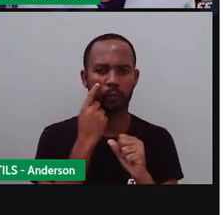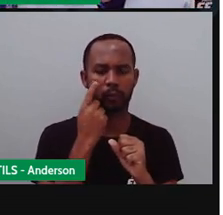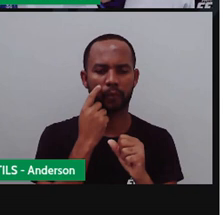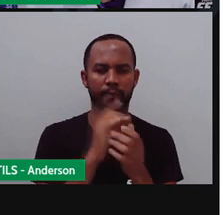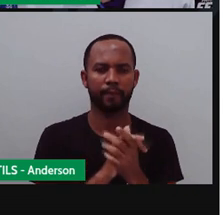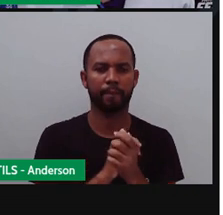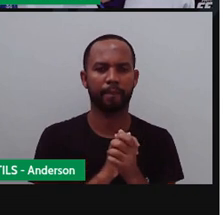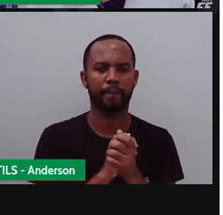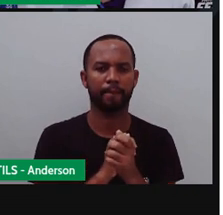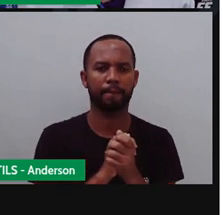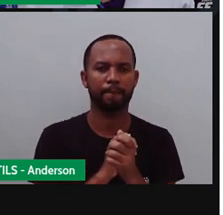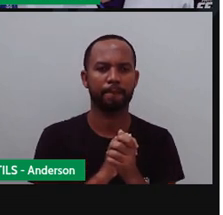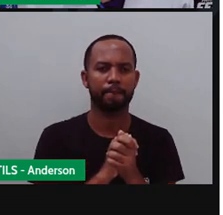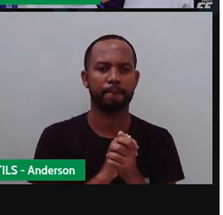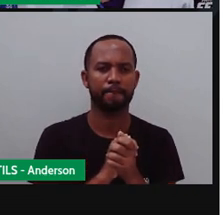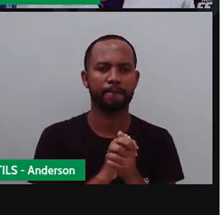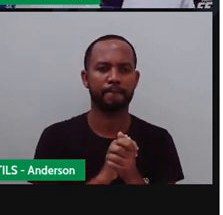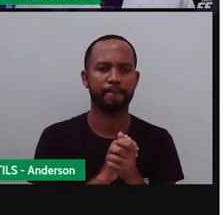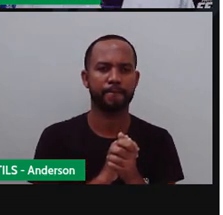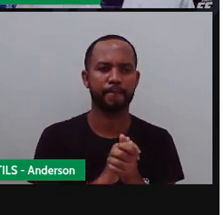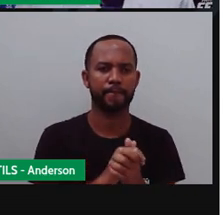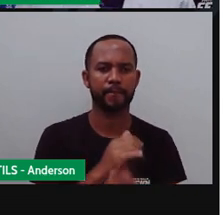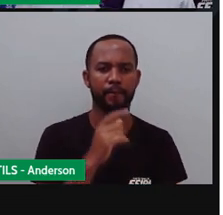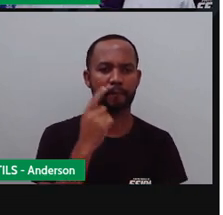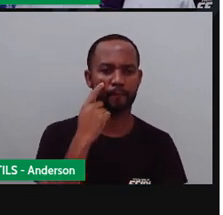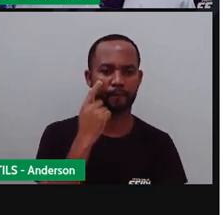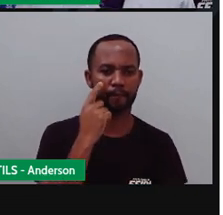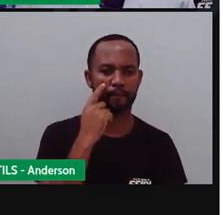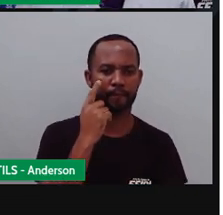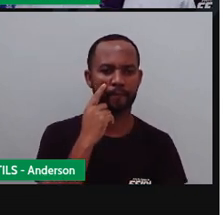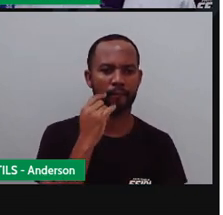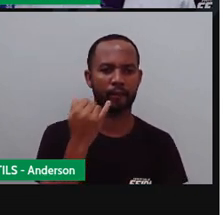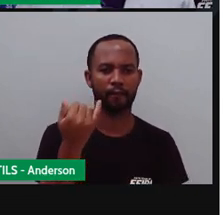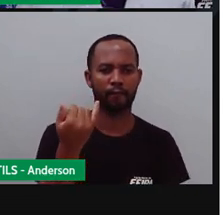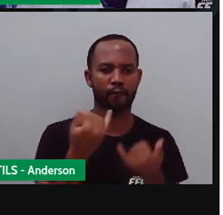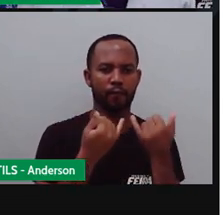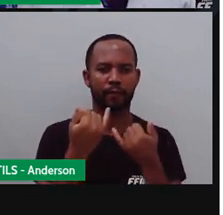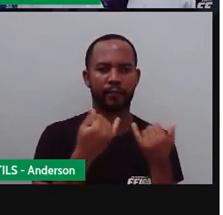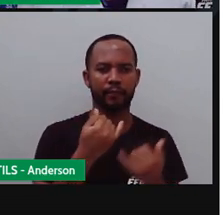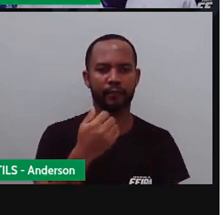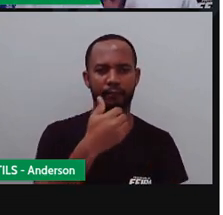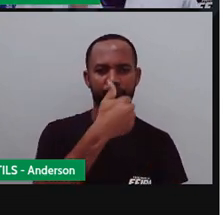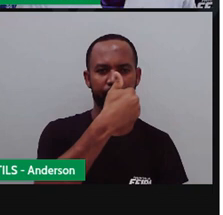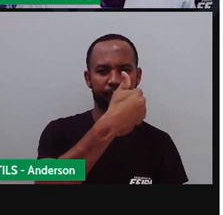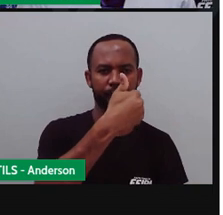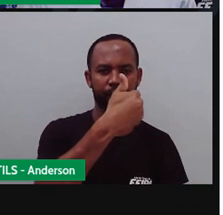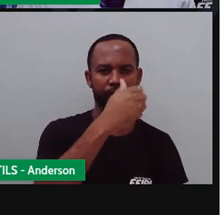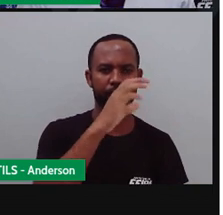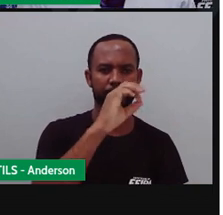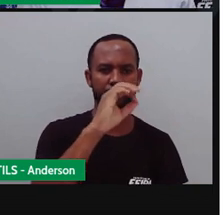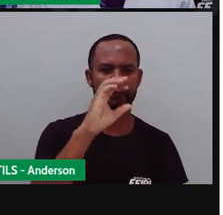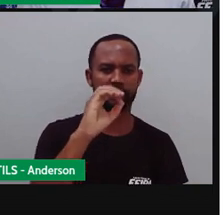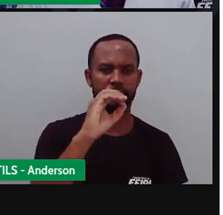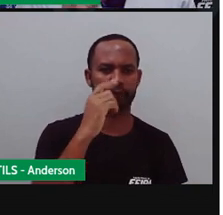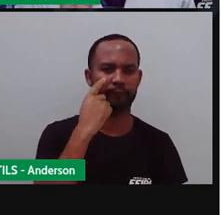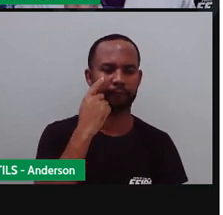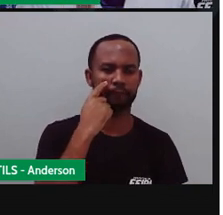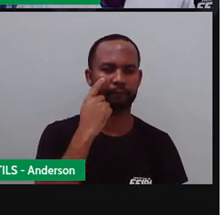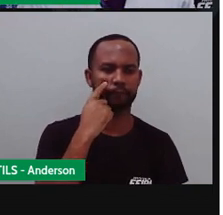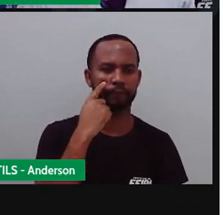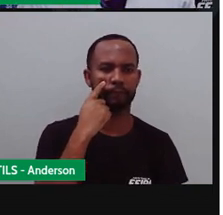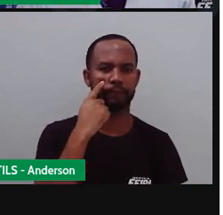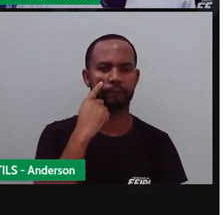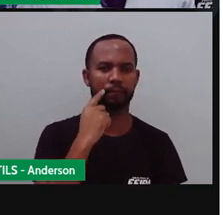mental por decomposição, a gente vai pegar o quê? Os dados que tem lá. Primeiro, a gente tem, né? Vamos pensar aqui em centena.